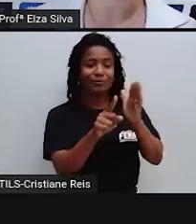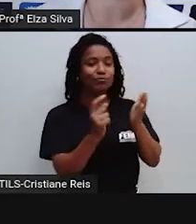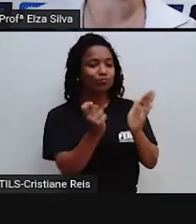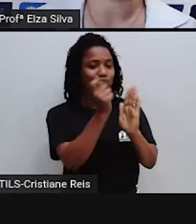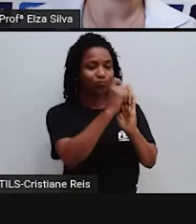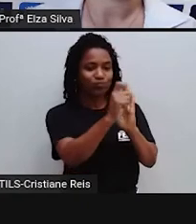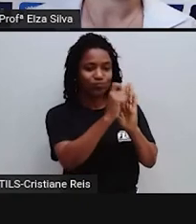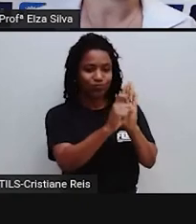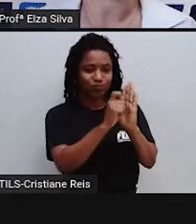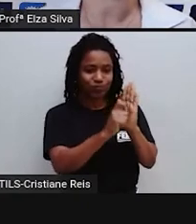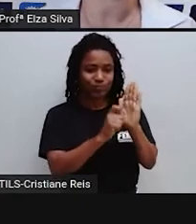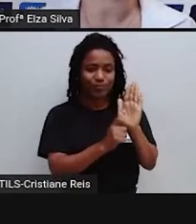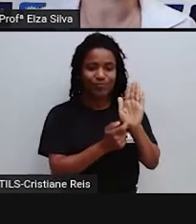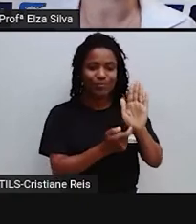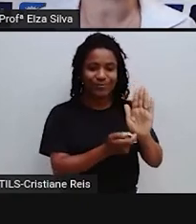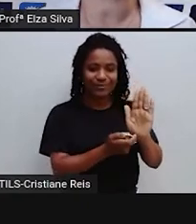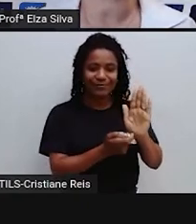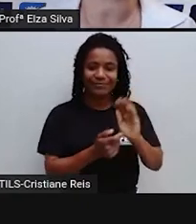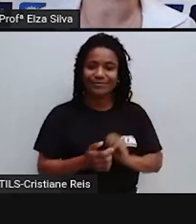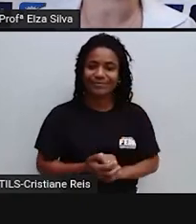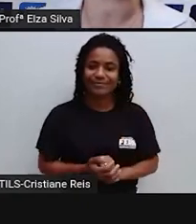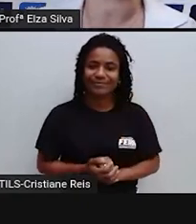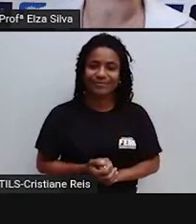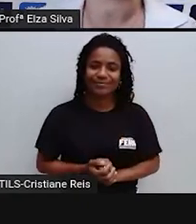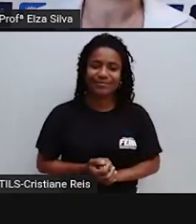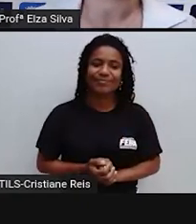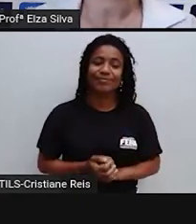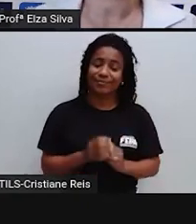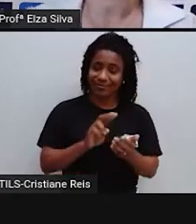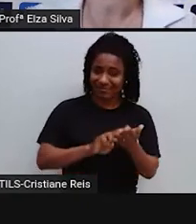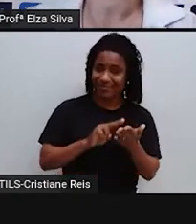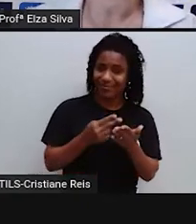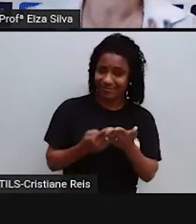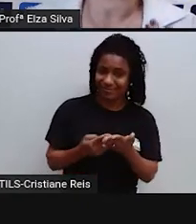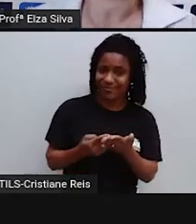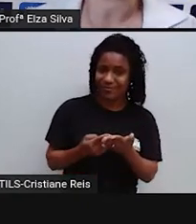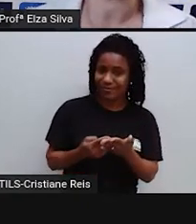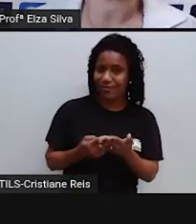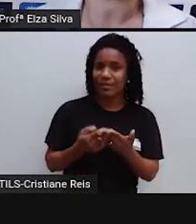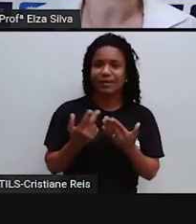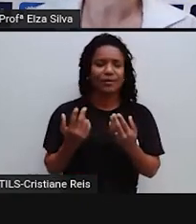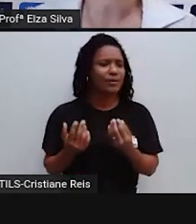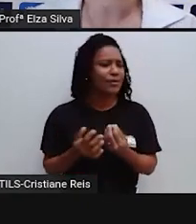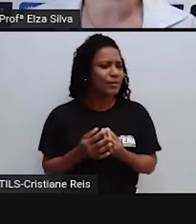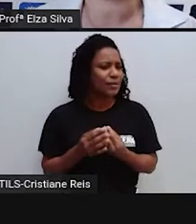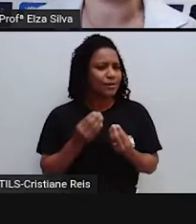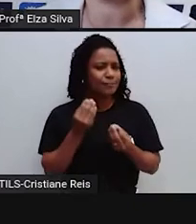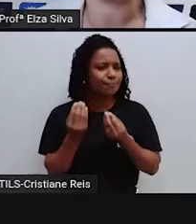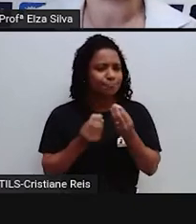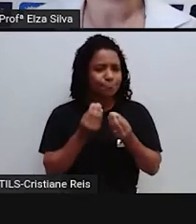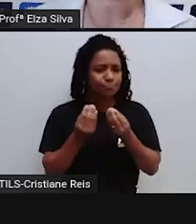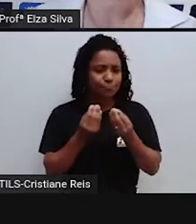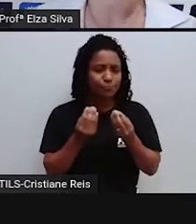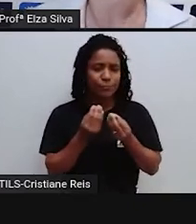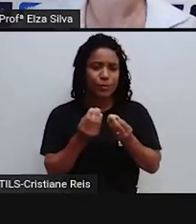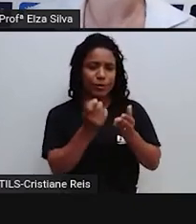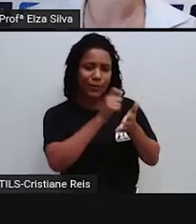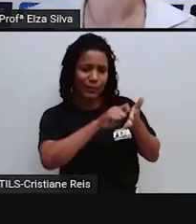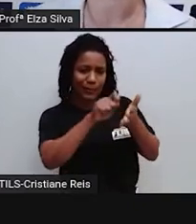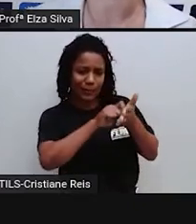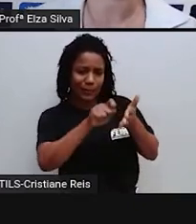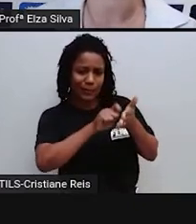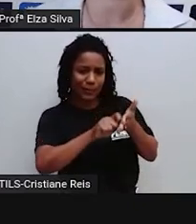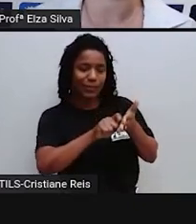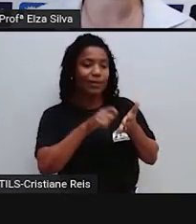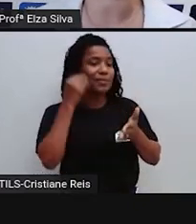aula de hoje. How to write a personal report? Como eu posso escrever um relato